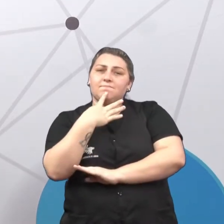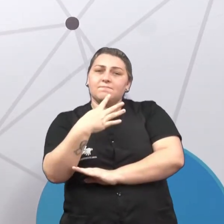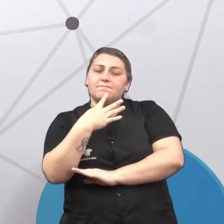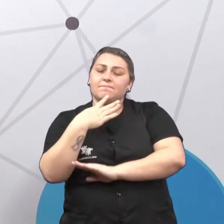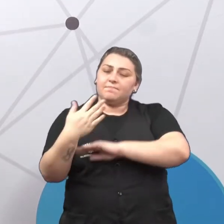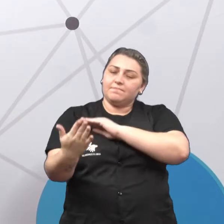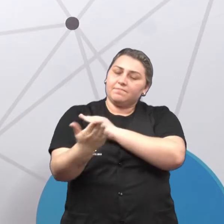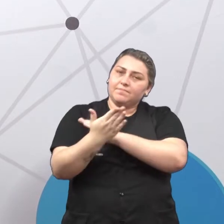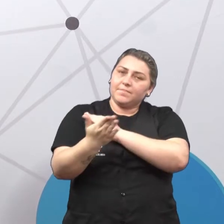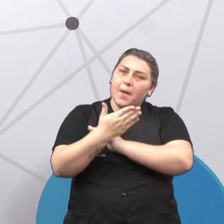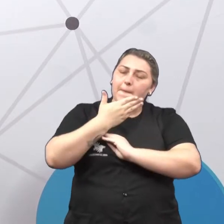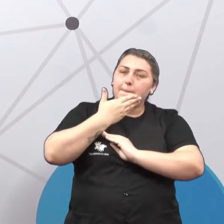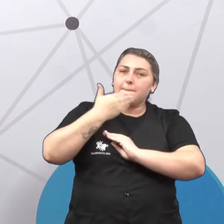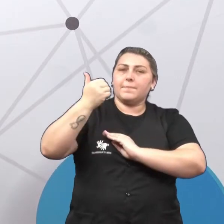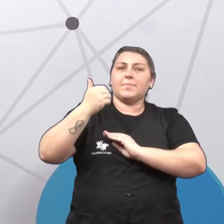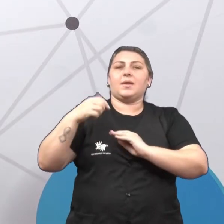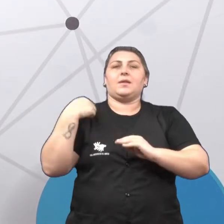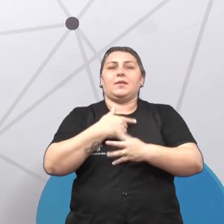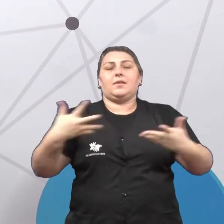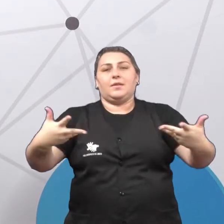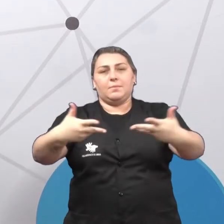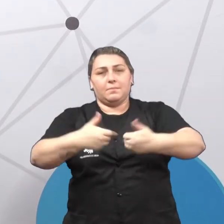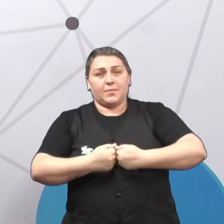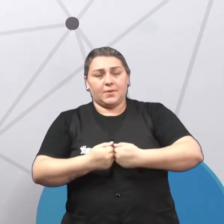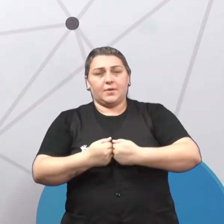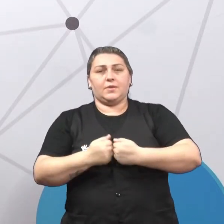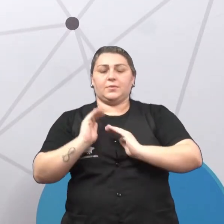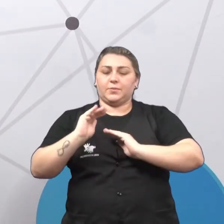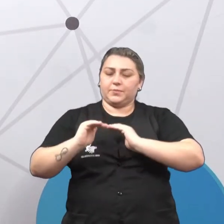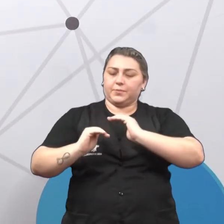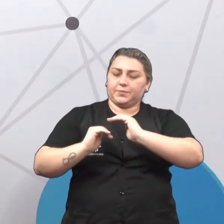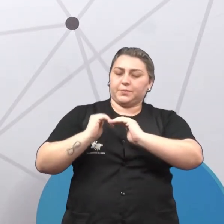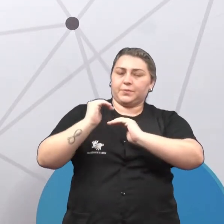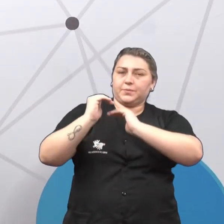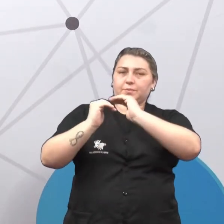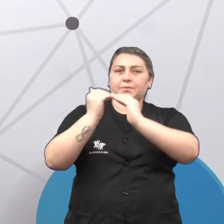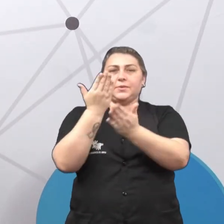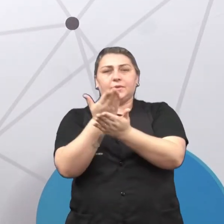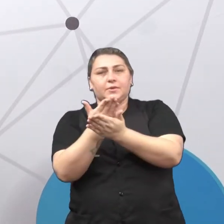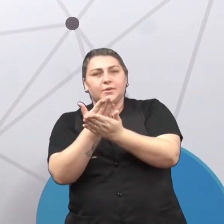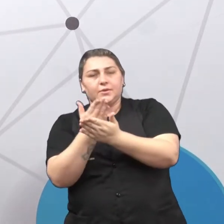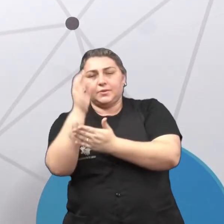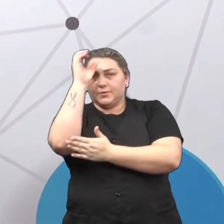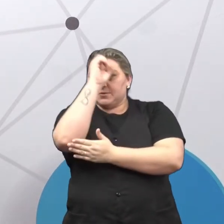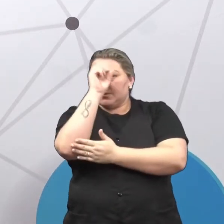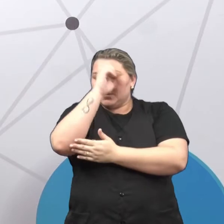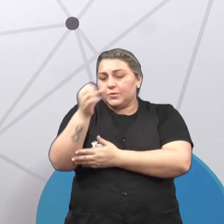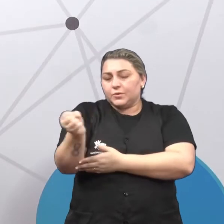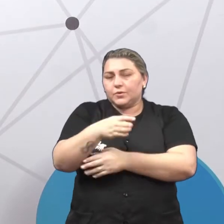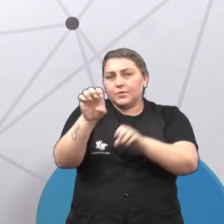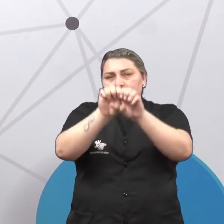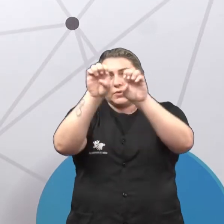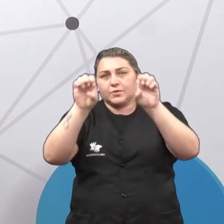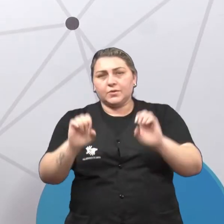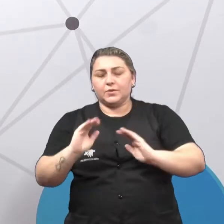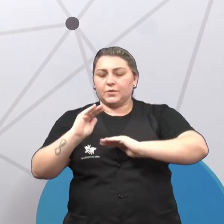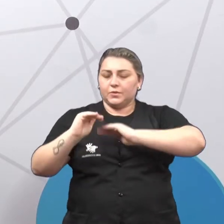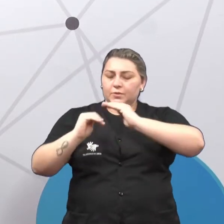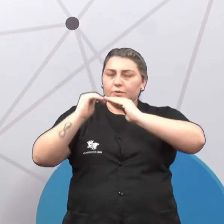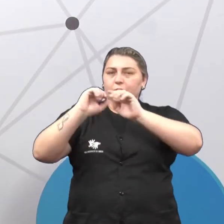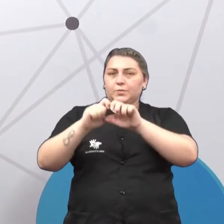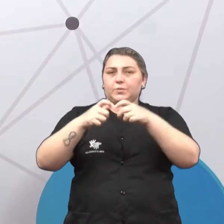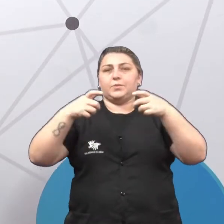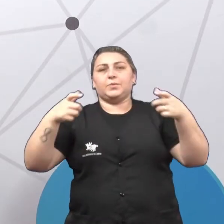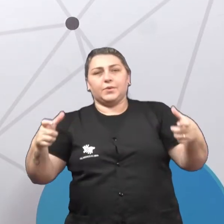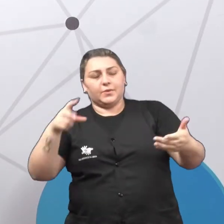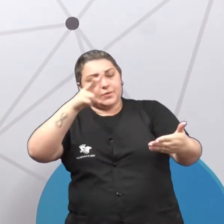ajudar aí a melhorar a nossa habilidade. Pouco a pouco, conforme vamos estudando, aprendendo novas estruturas, vamos aumentando esse nível,